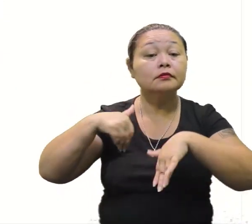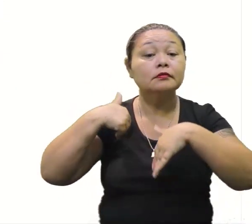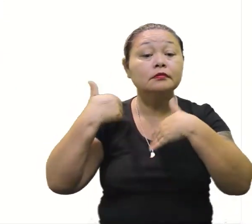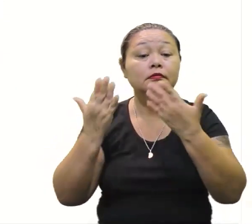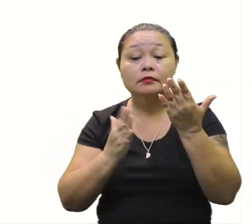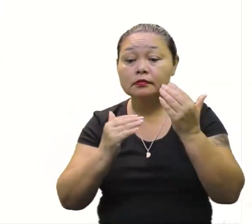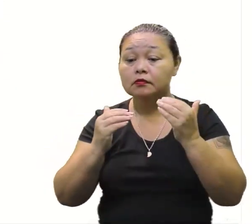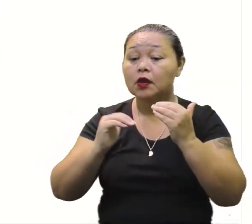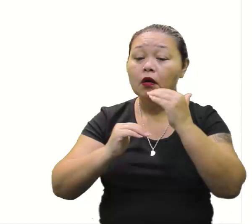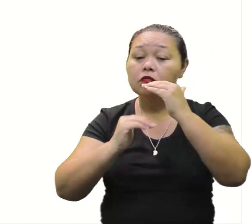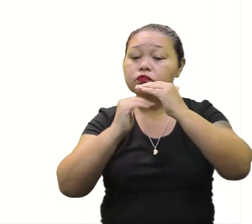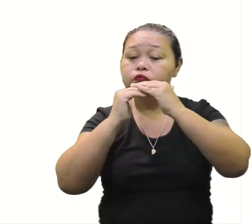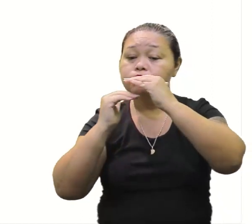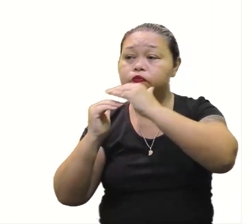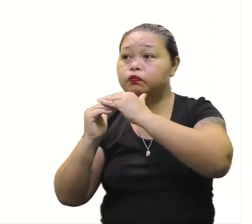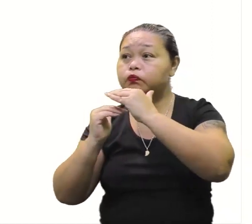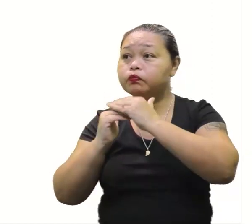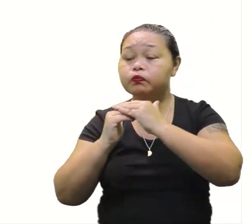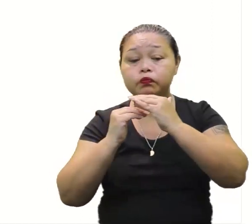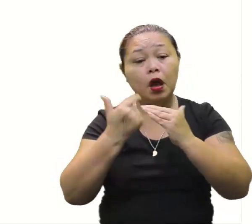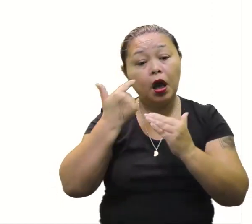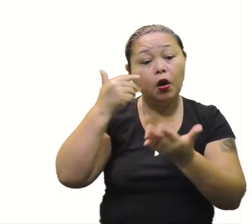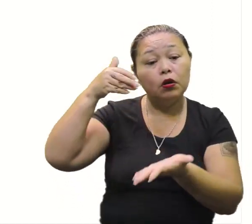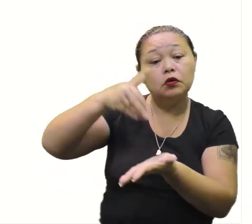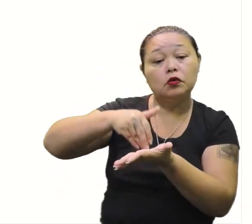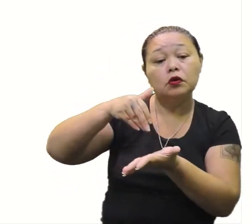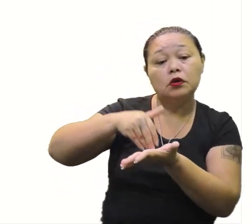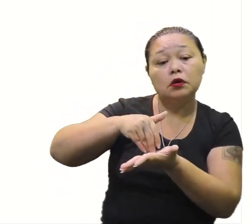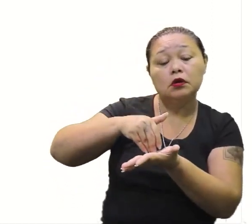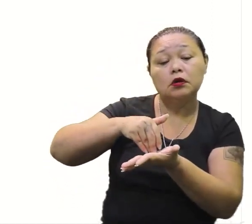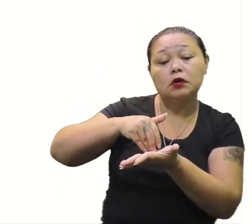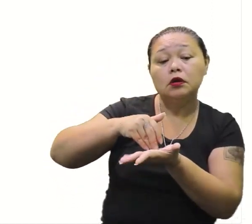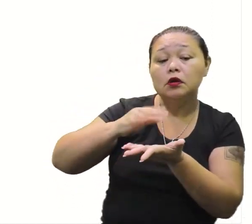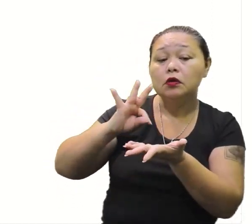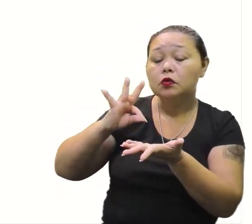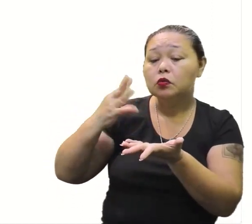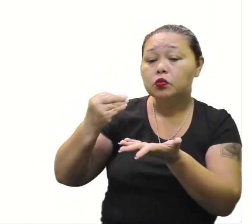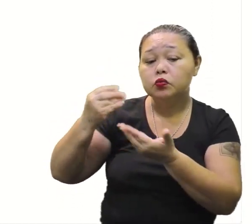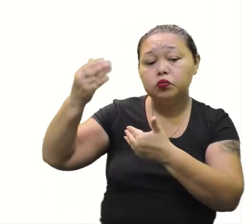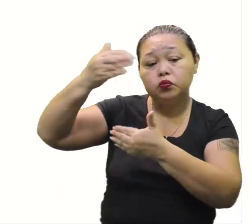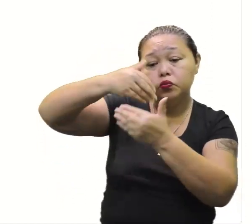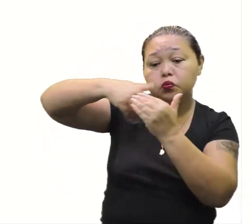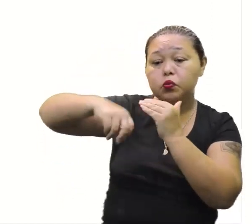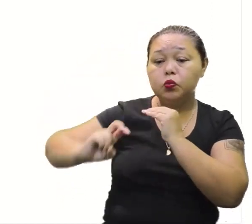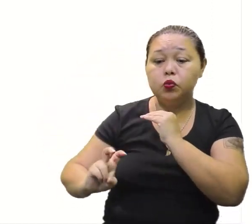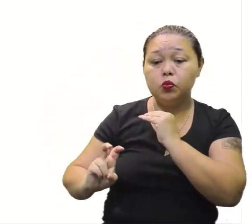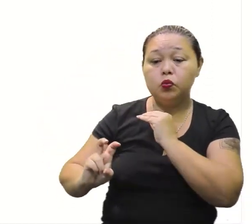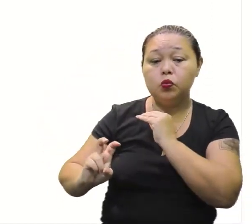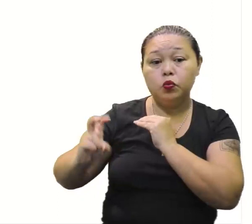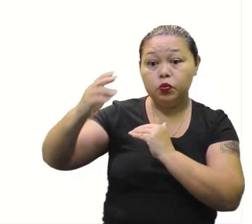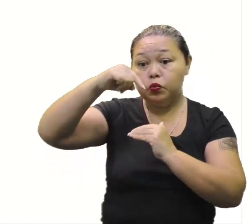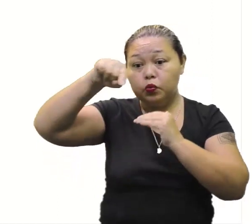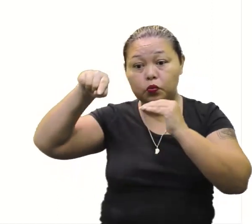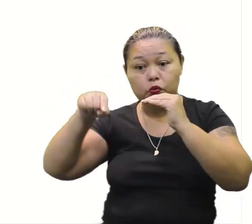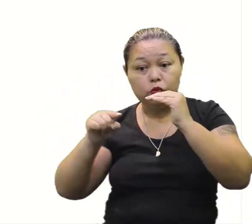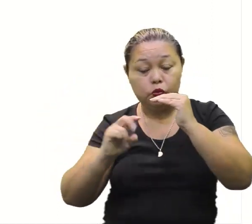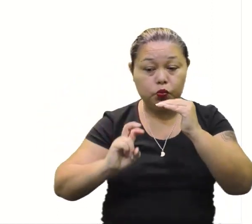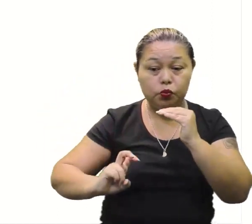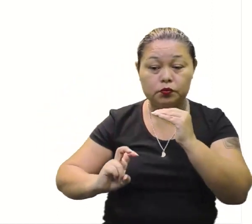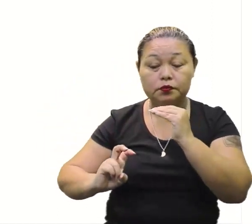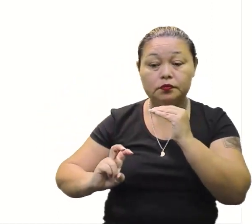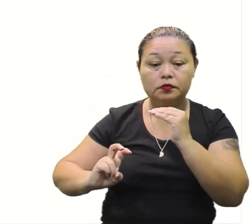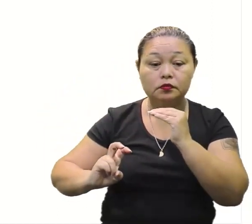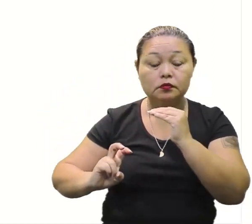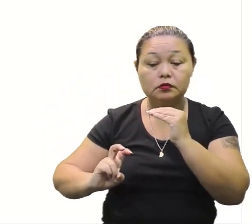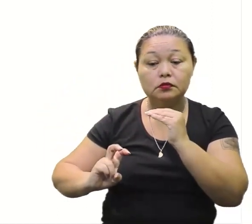tanque encherá primeiro? Bom, eu acho que é o último, né? Porque vai todo mundo derramar água para o último. Vai derramando, derramando, derramando, derramando o último.